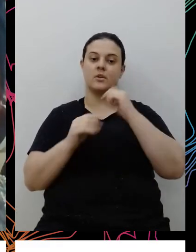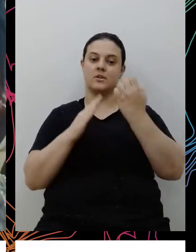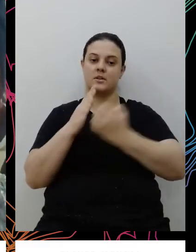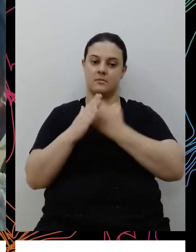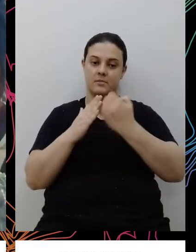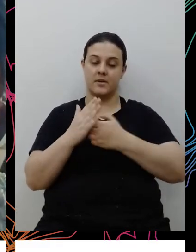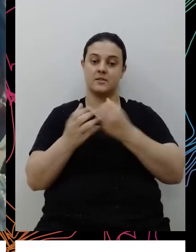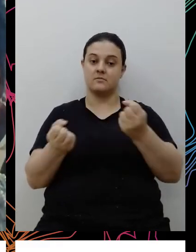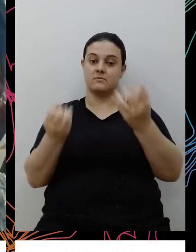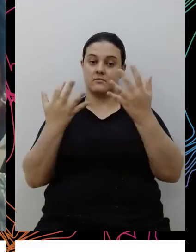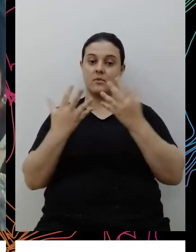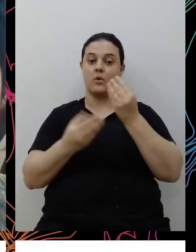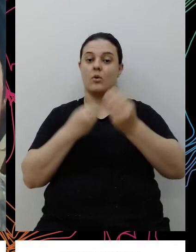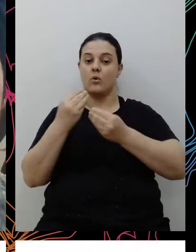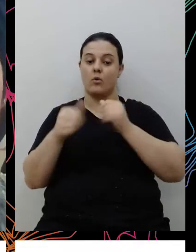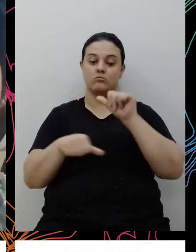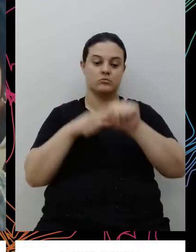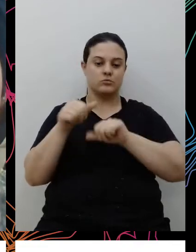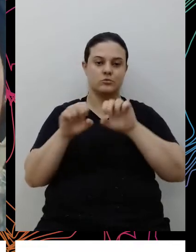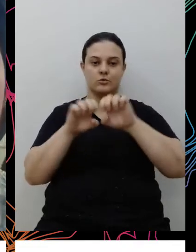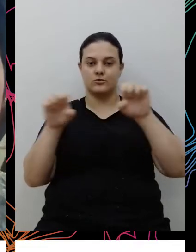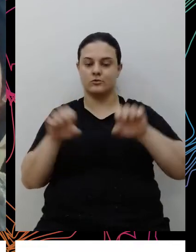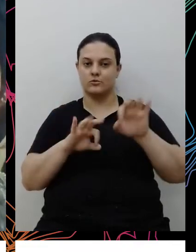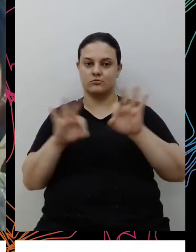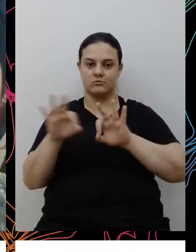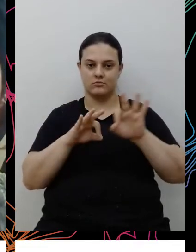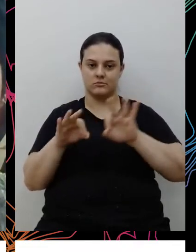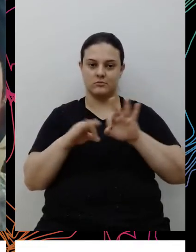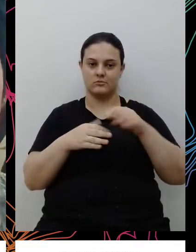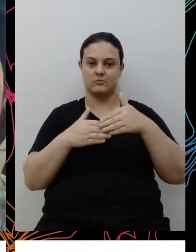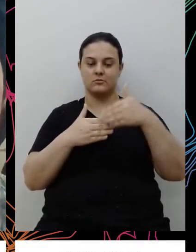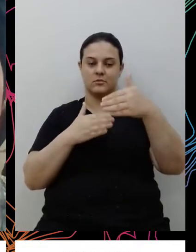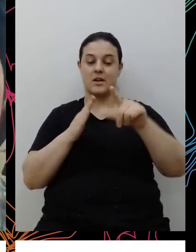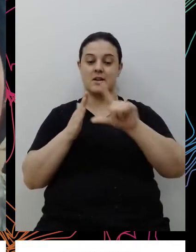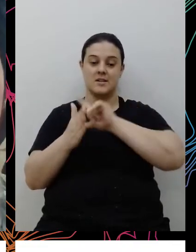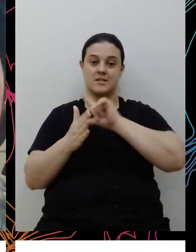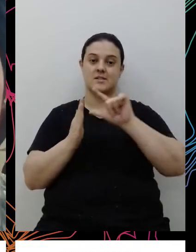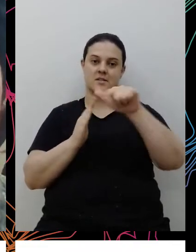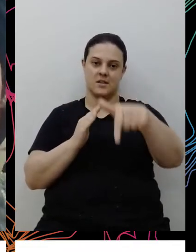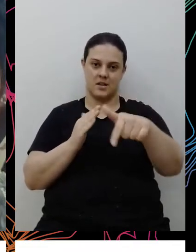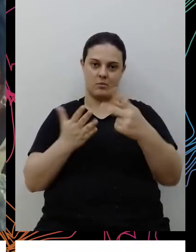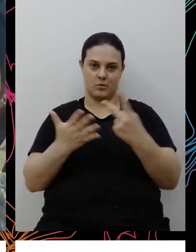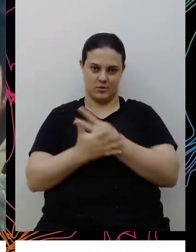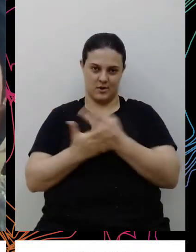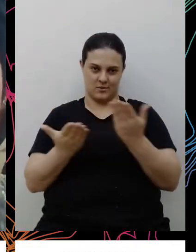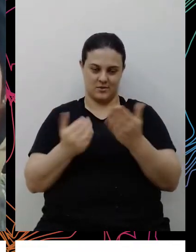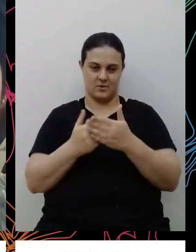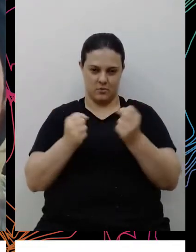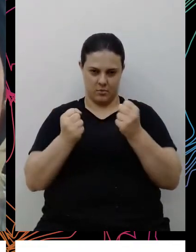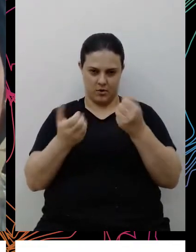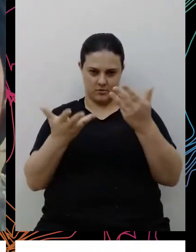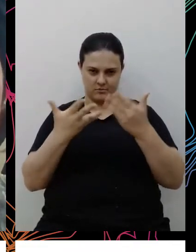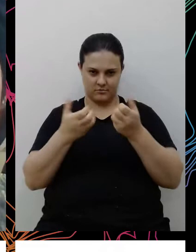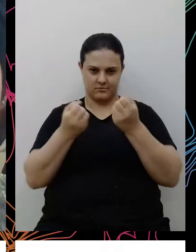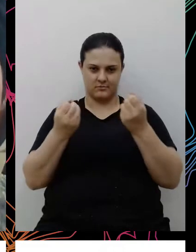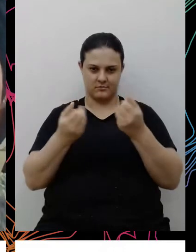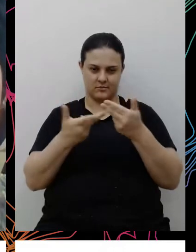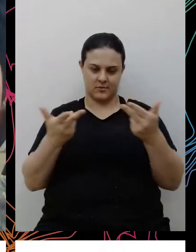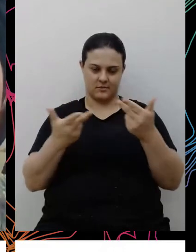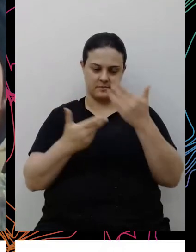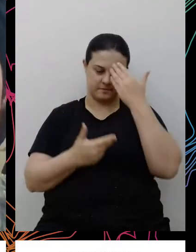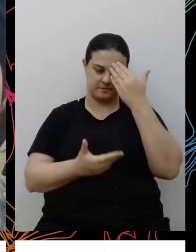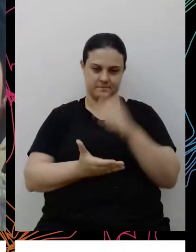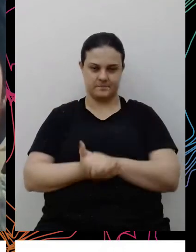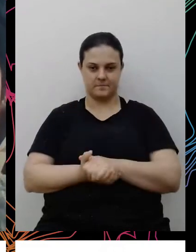dizer como que ela se reestruturou a partir disso, antes e pós esse acontecido, se puder compartilhar com a gente, Calé, eu agradeço.